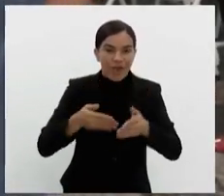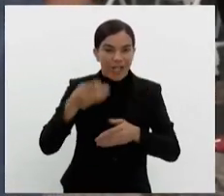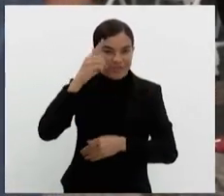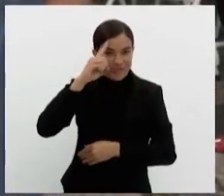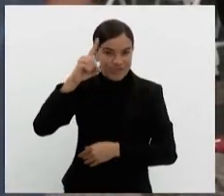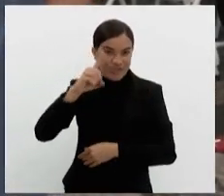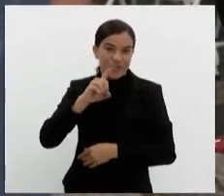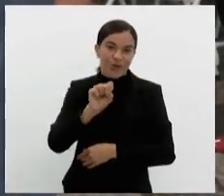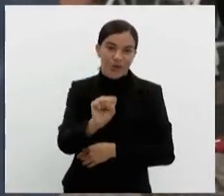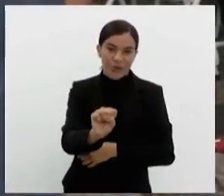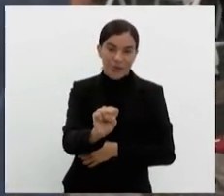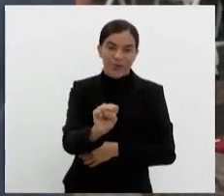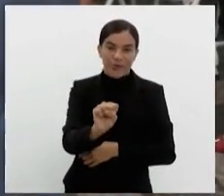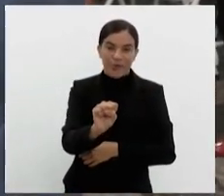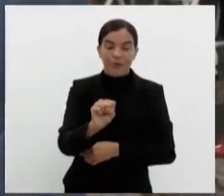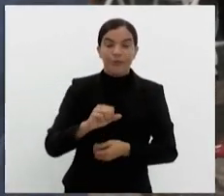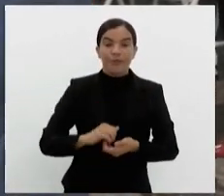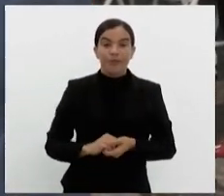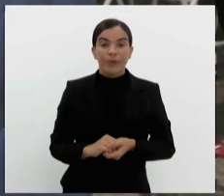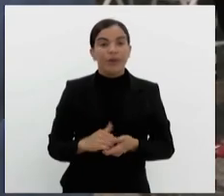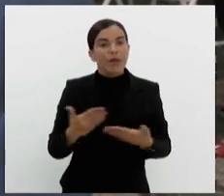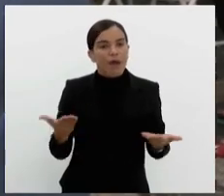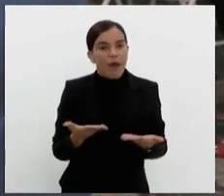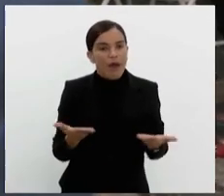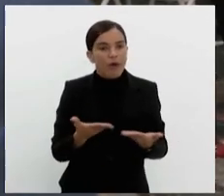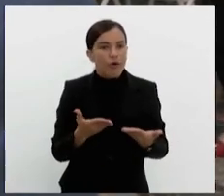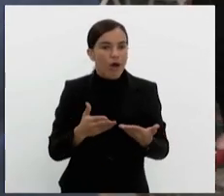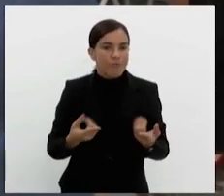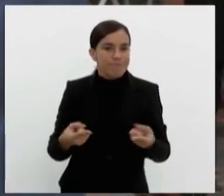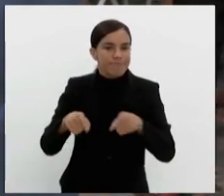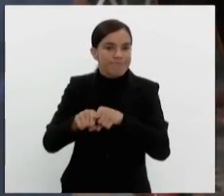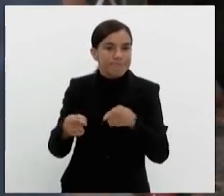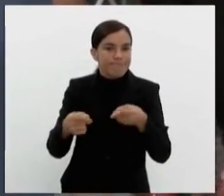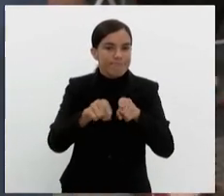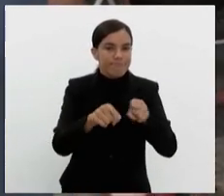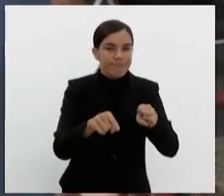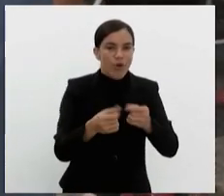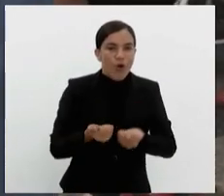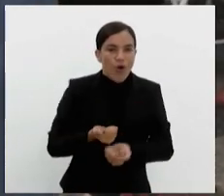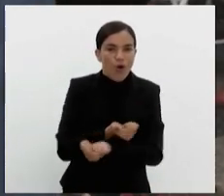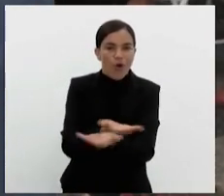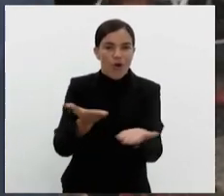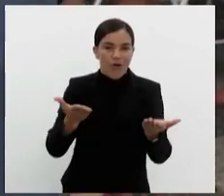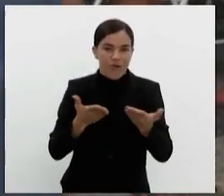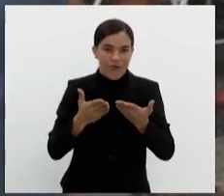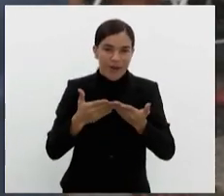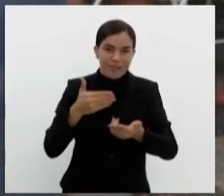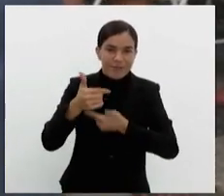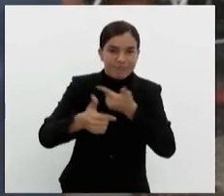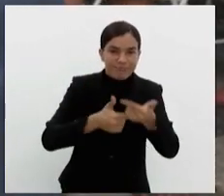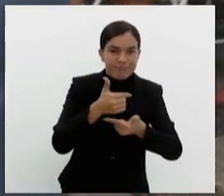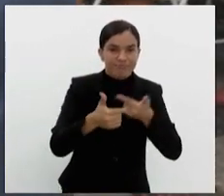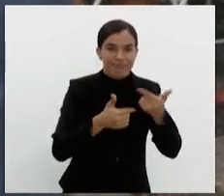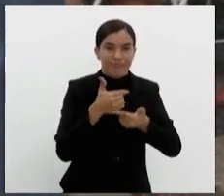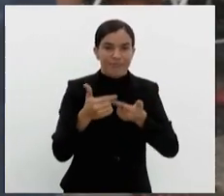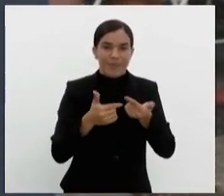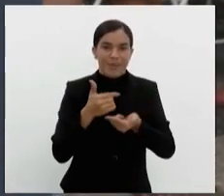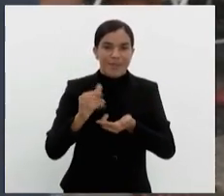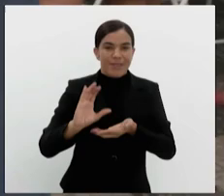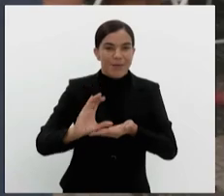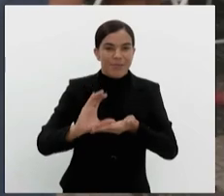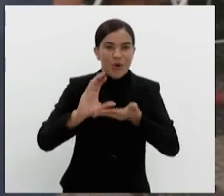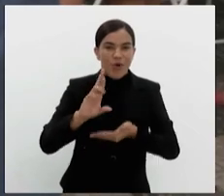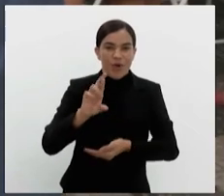Dia Internacional da Mulher. E aqui a gente está com presidência de diversos parceiros, oferecendo serviço a toda a sociedade. Nós temos o Cresce, nós temos as